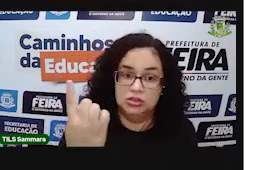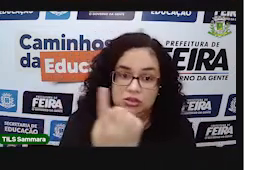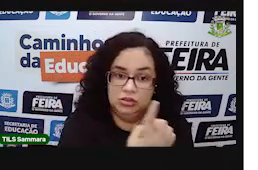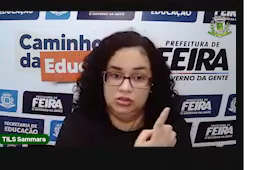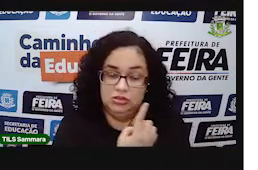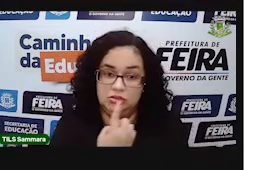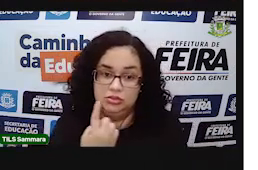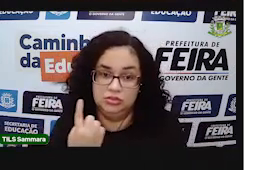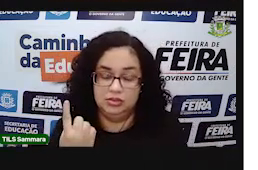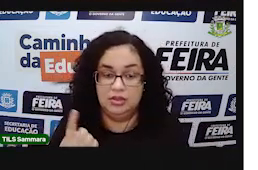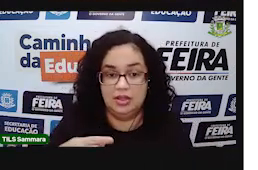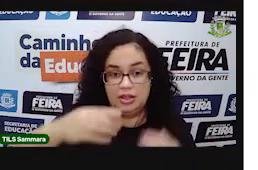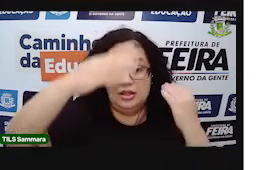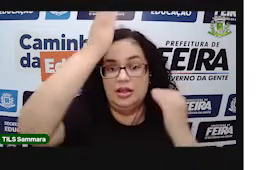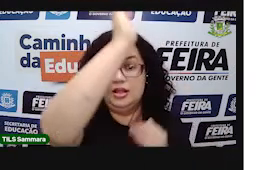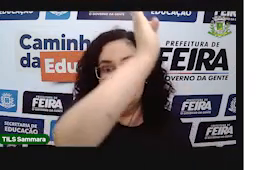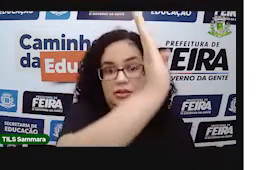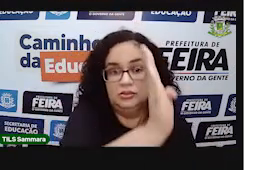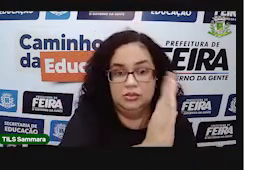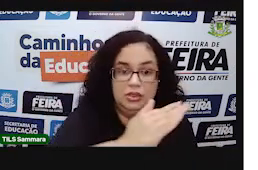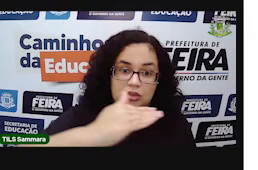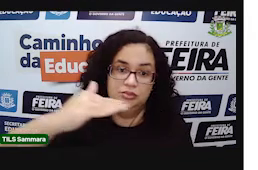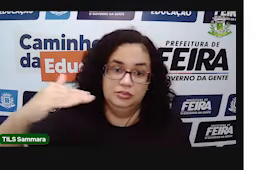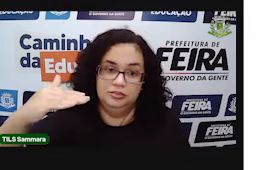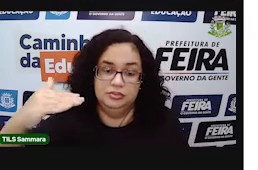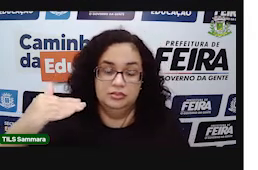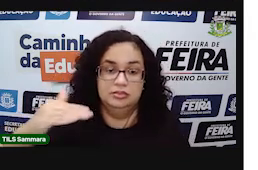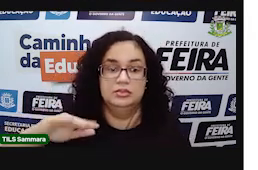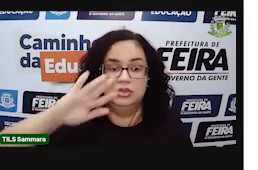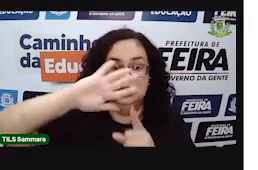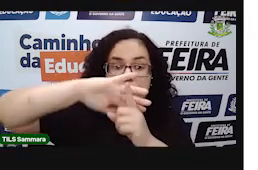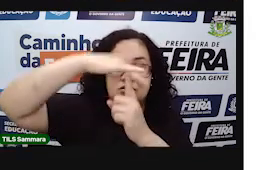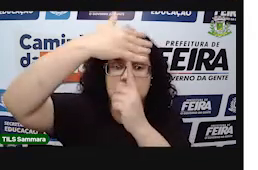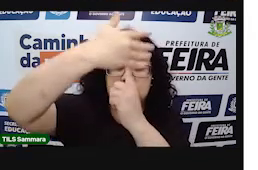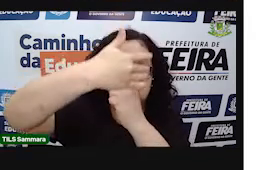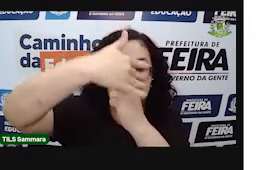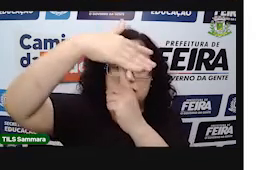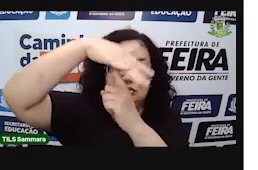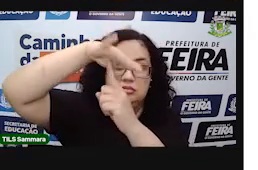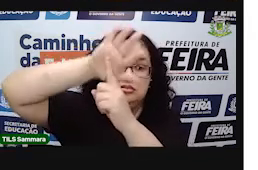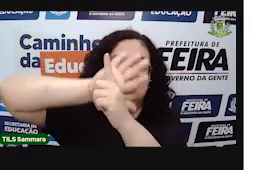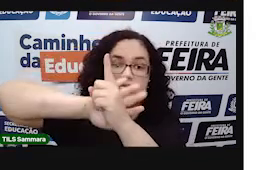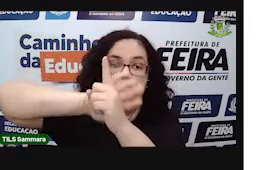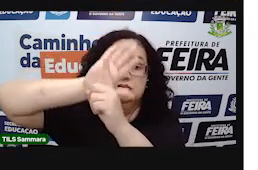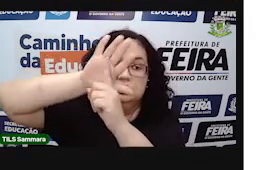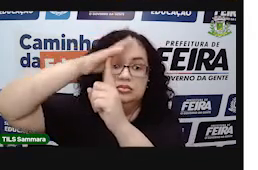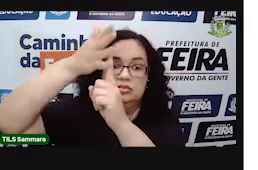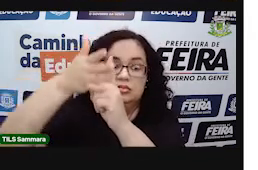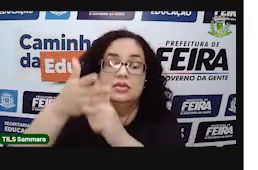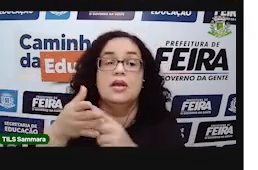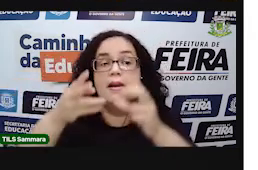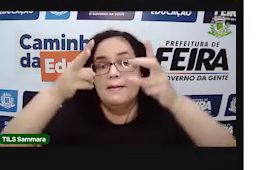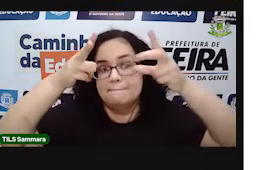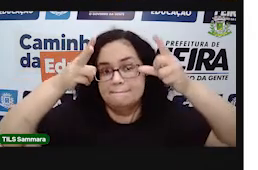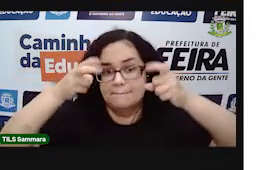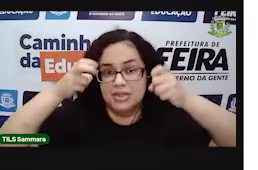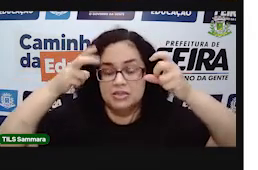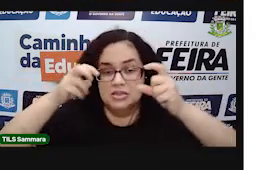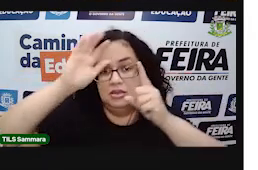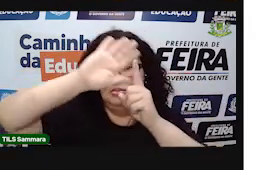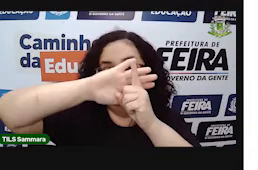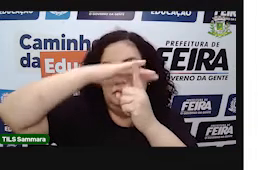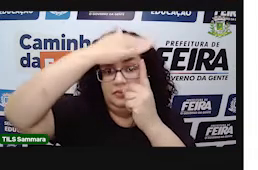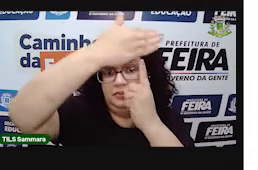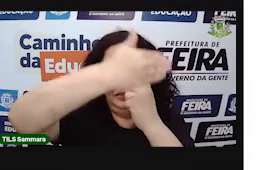a gente tem o que está em volta, que é a lateral. E a gente chama de faces laterais. E